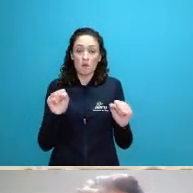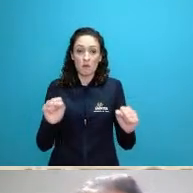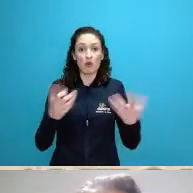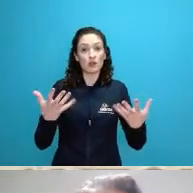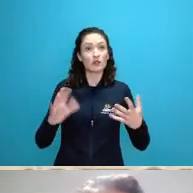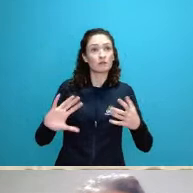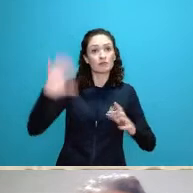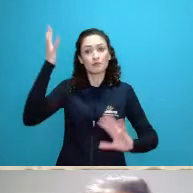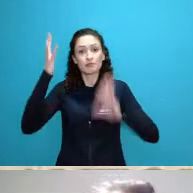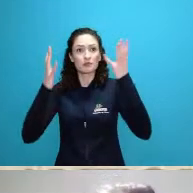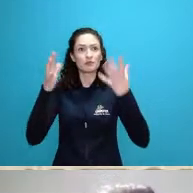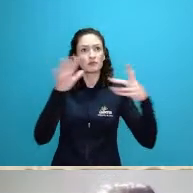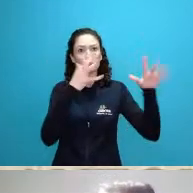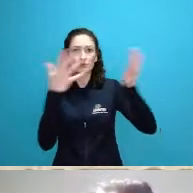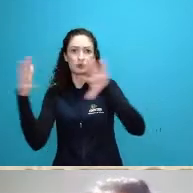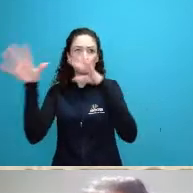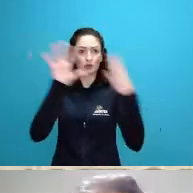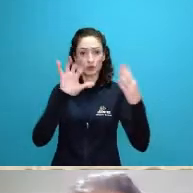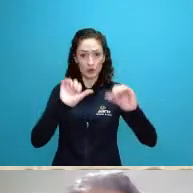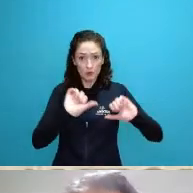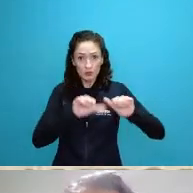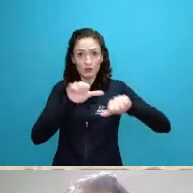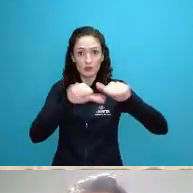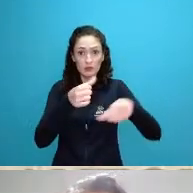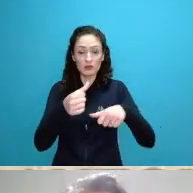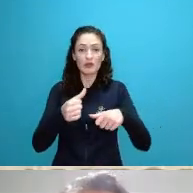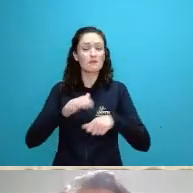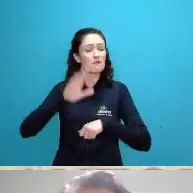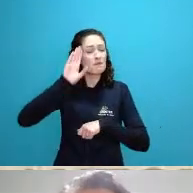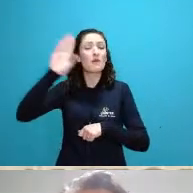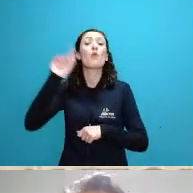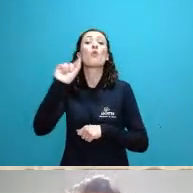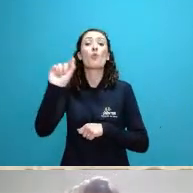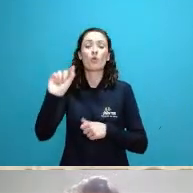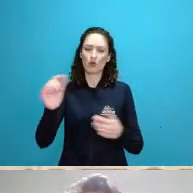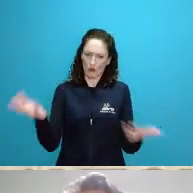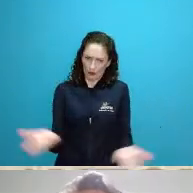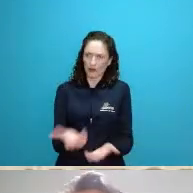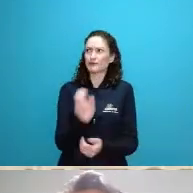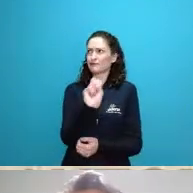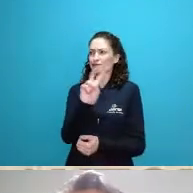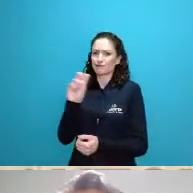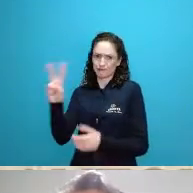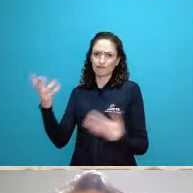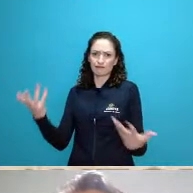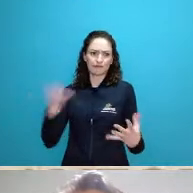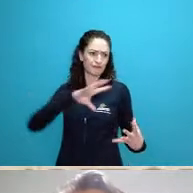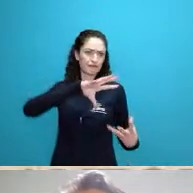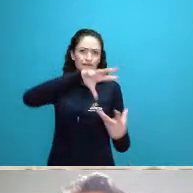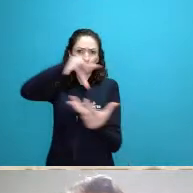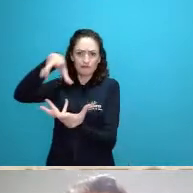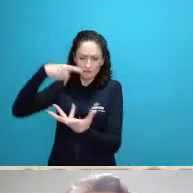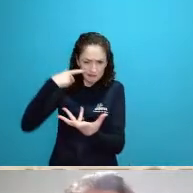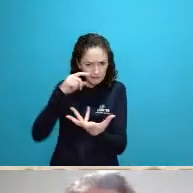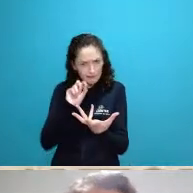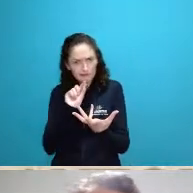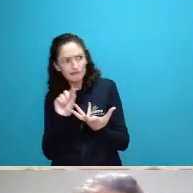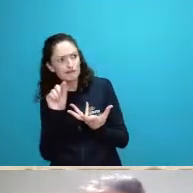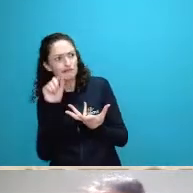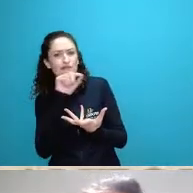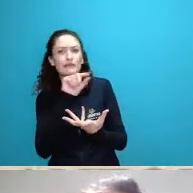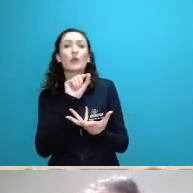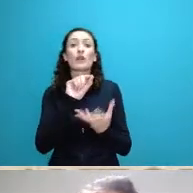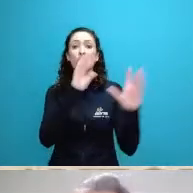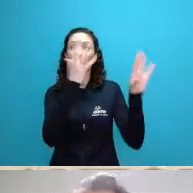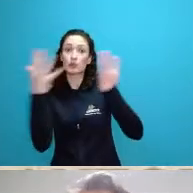comuns hoje são as mudanças climáticas que estão acelerando em algumas regiões do mundo o aumento da temperatura